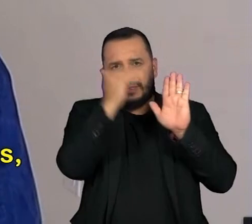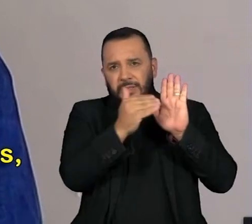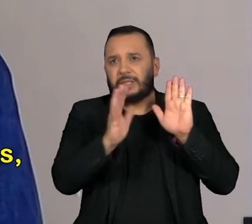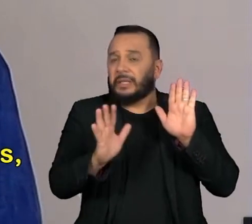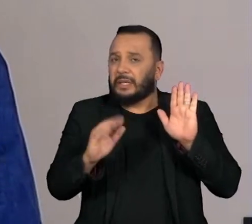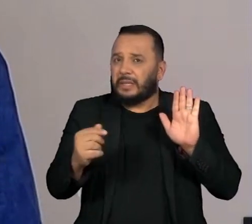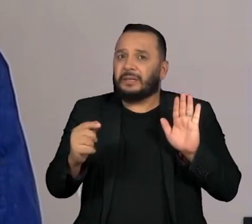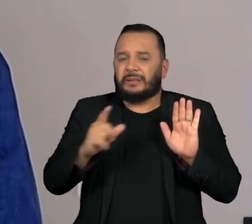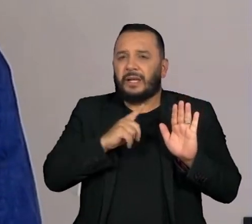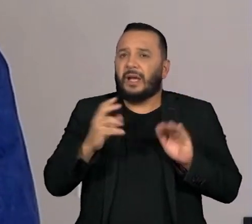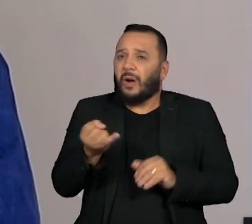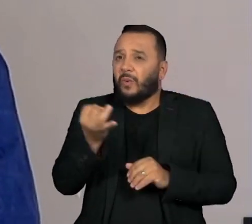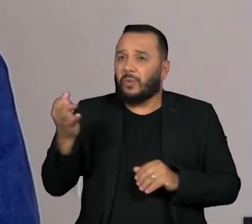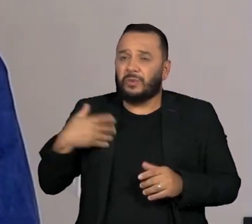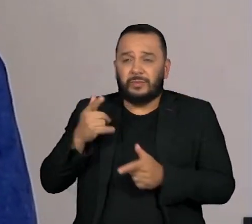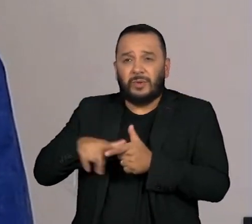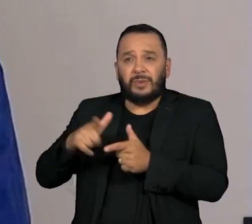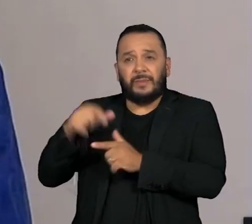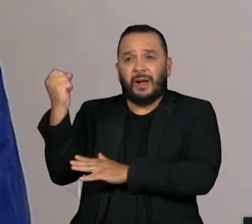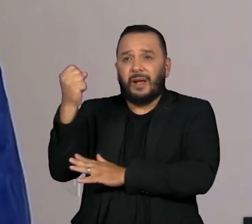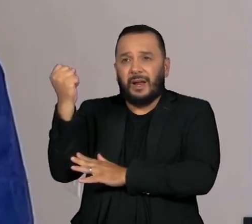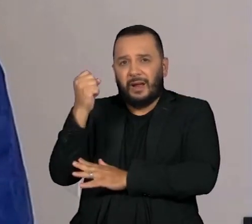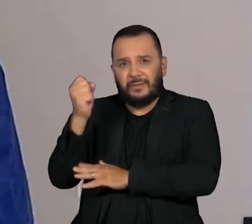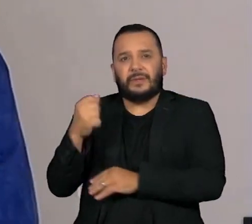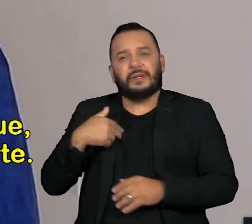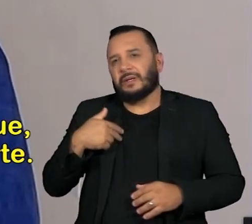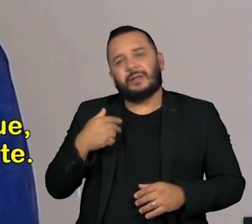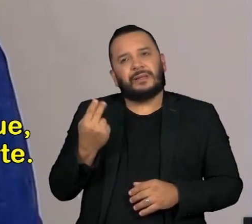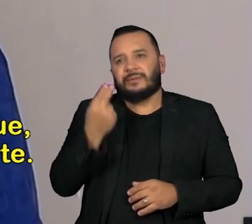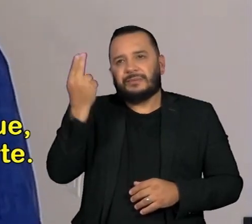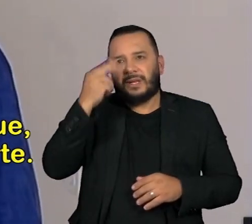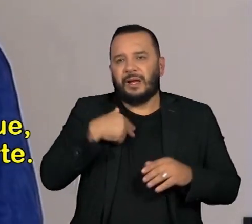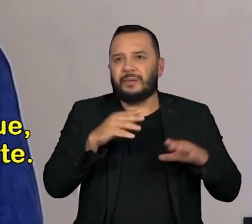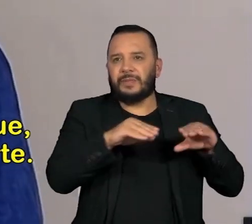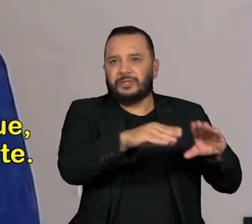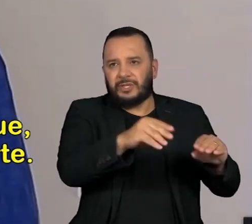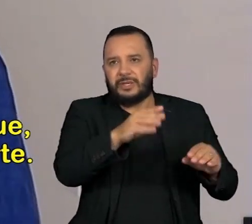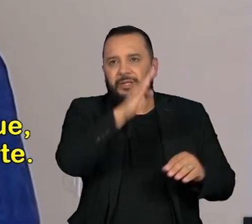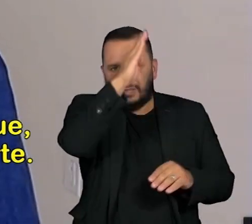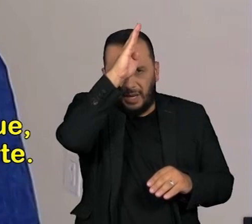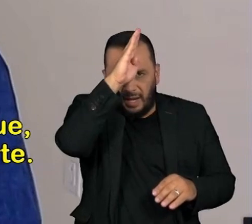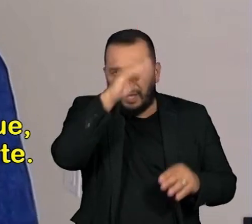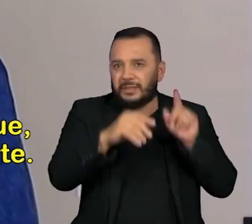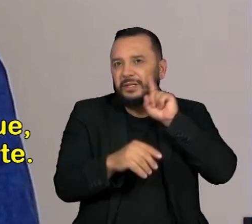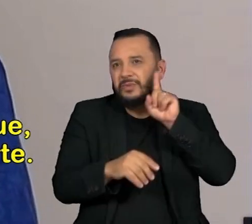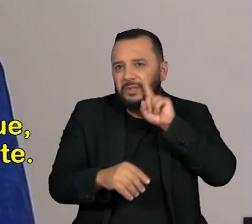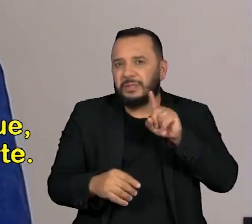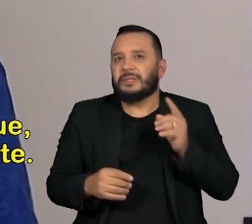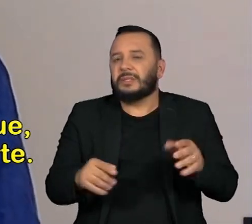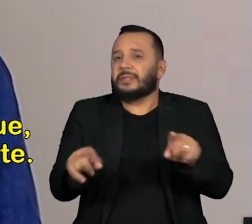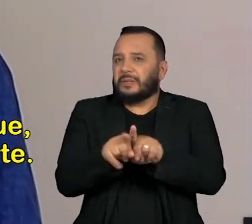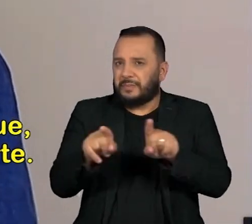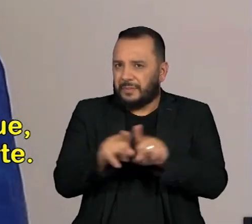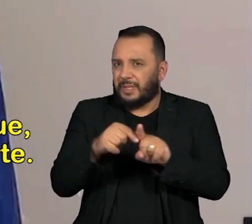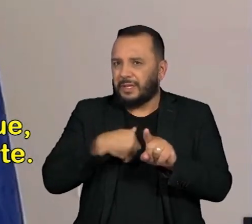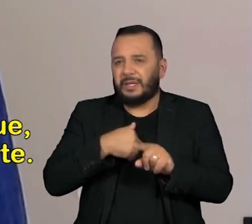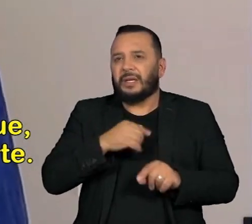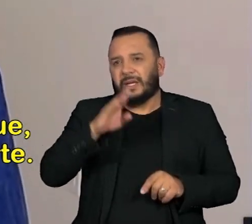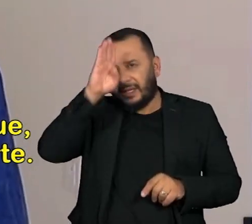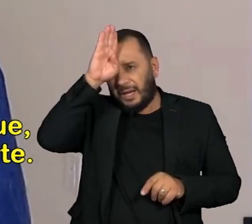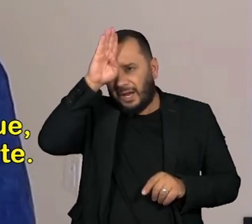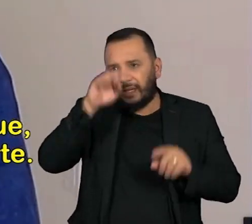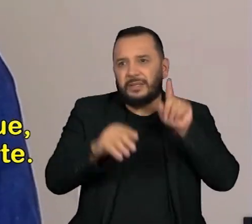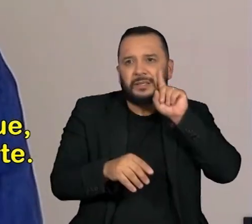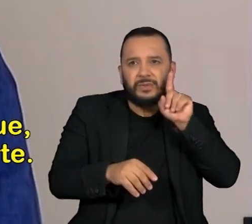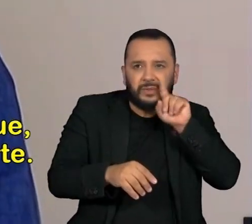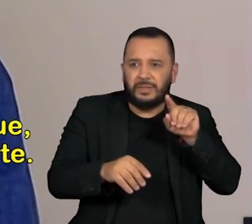investigavam, e não podia me meter em Iraque com os Estados Unidos, assim que a lei não me permitia, porque isso em Iraque e Estados Unidos